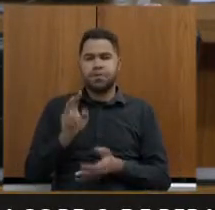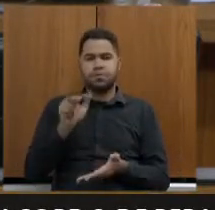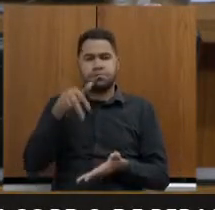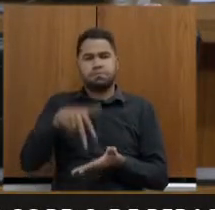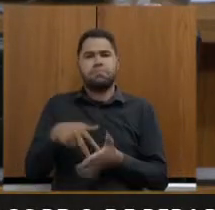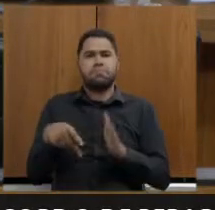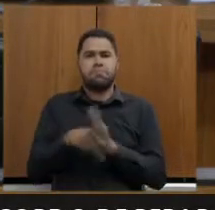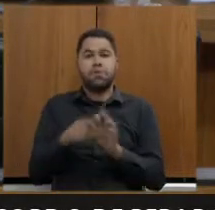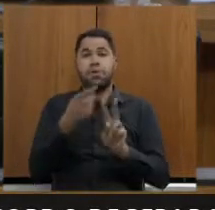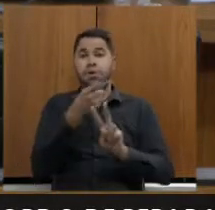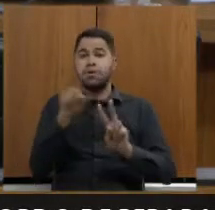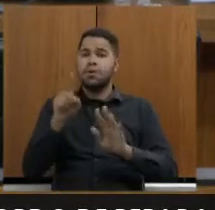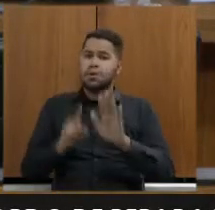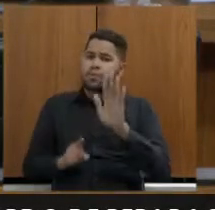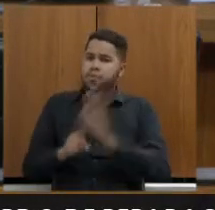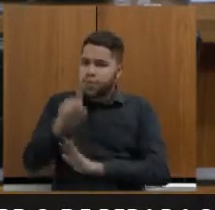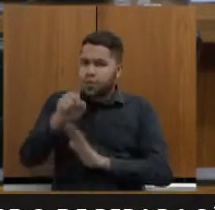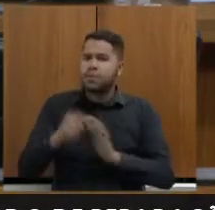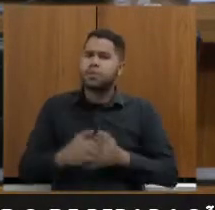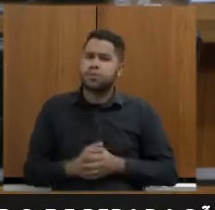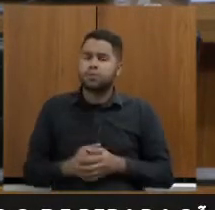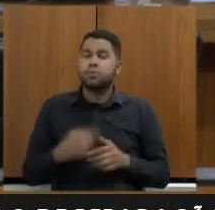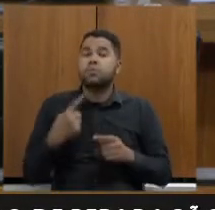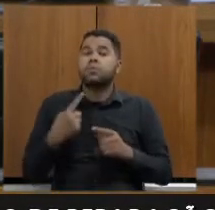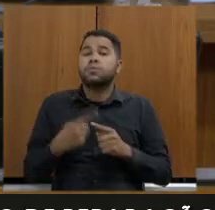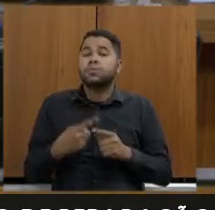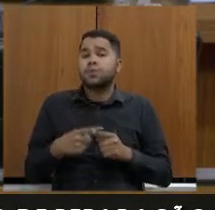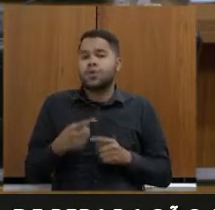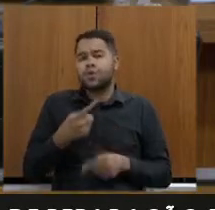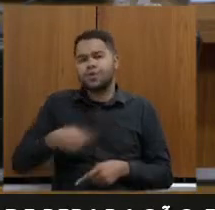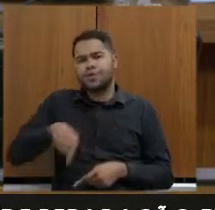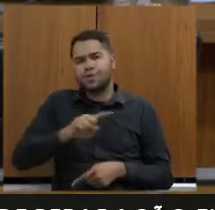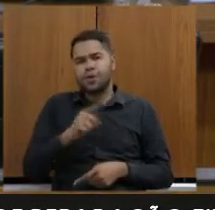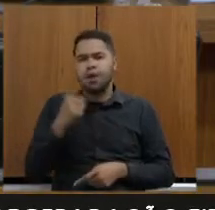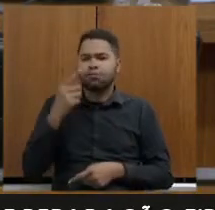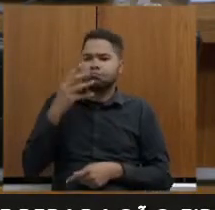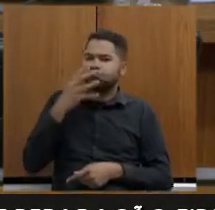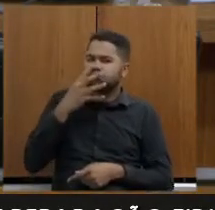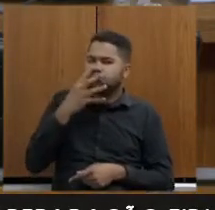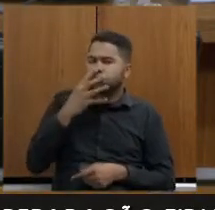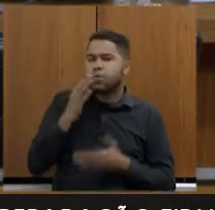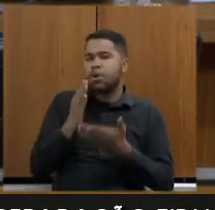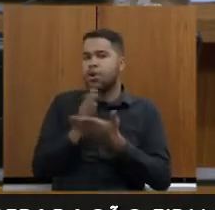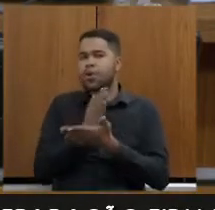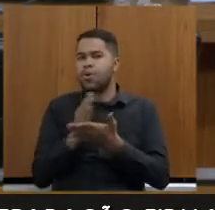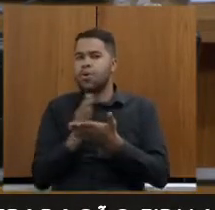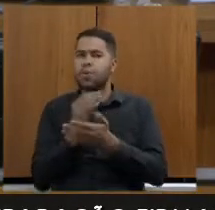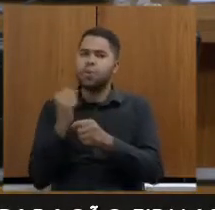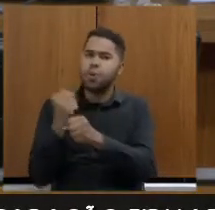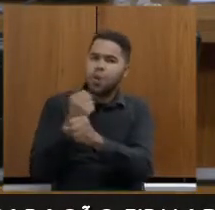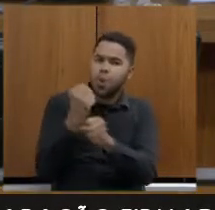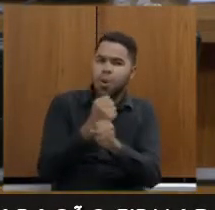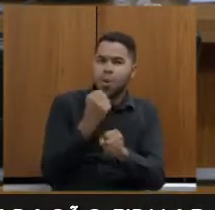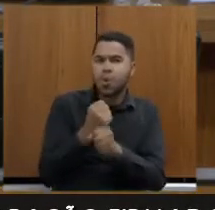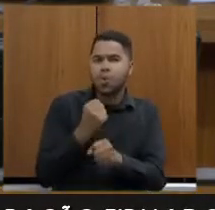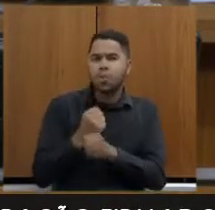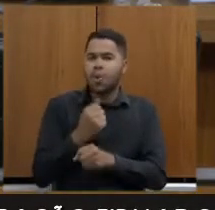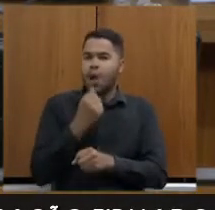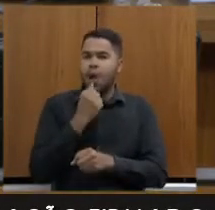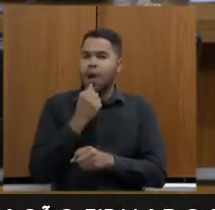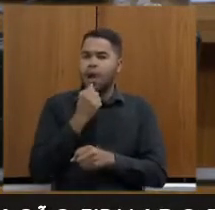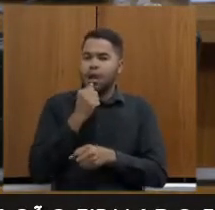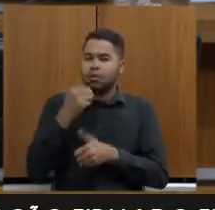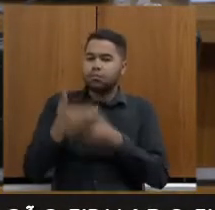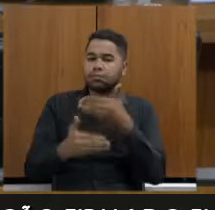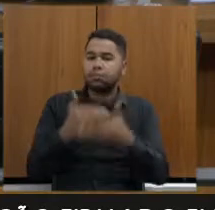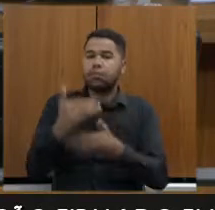Vale. Eu faço essa pergunta, até porque, para nós vislumbrarmos, se alguma obra ou algumas obras não estão em andamento